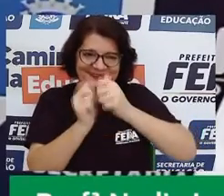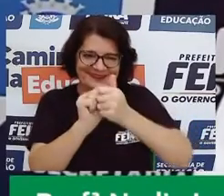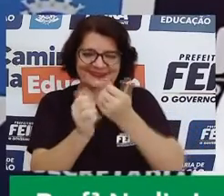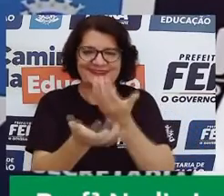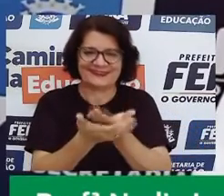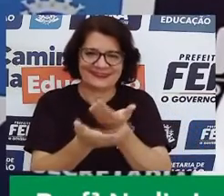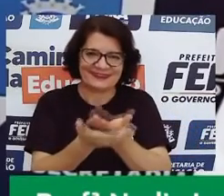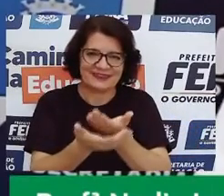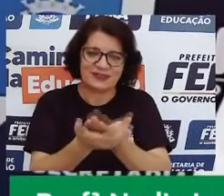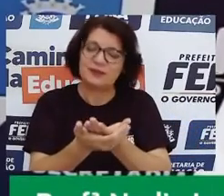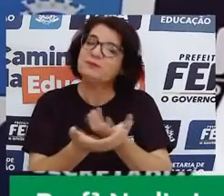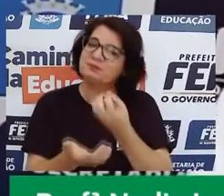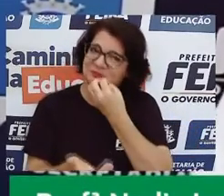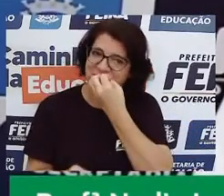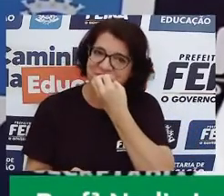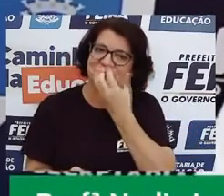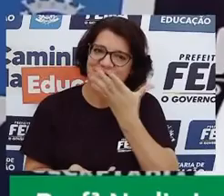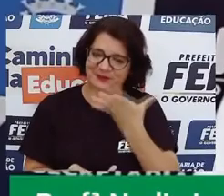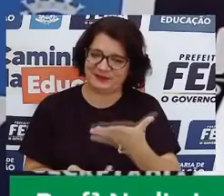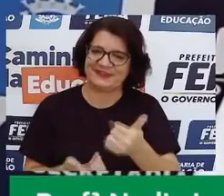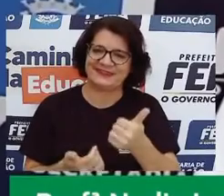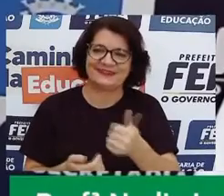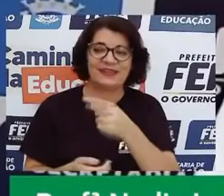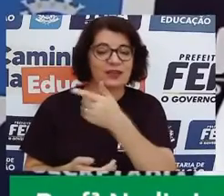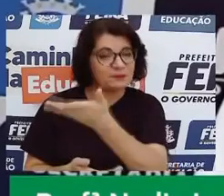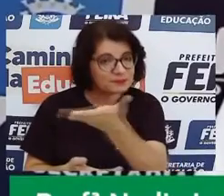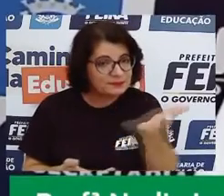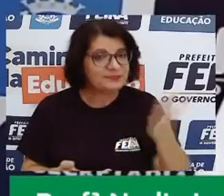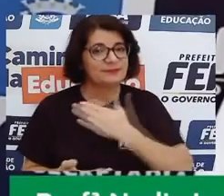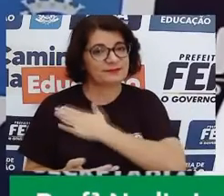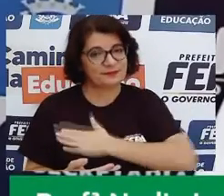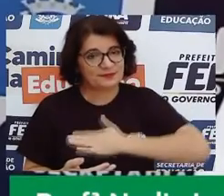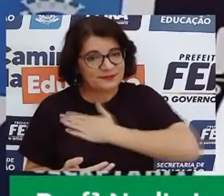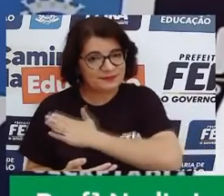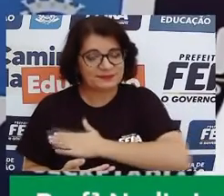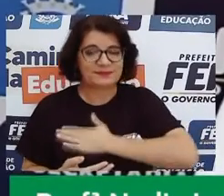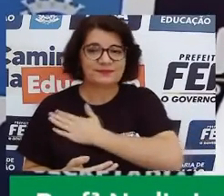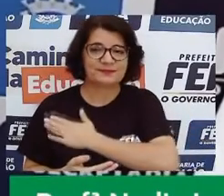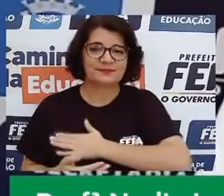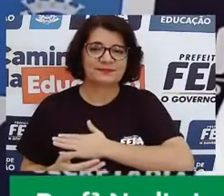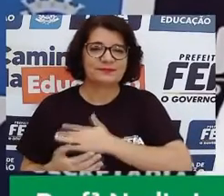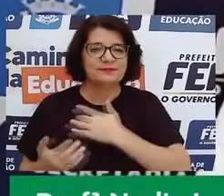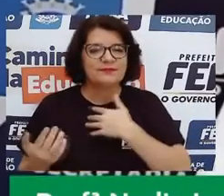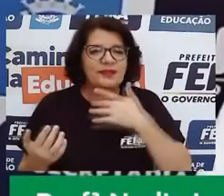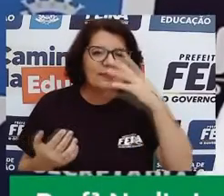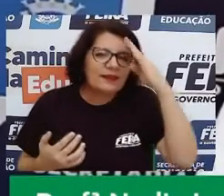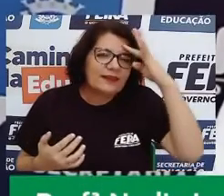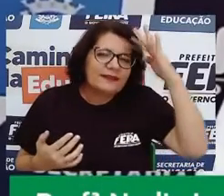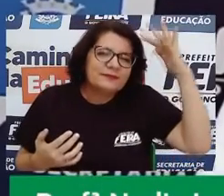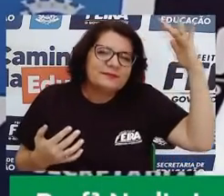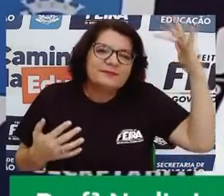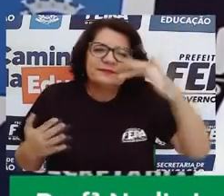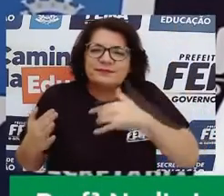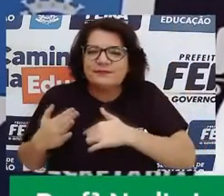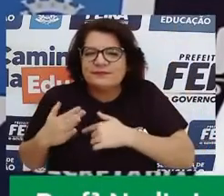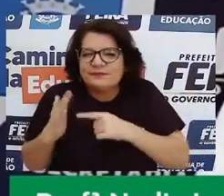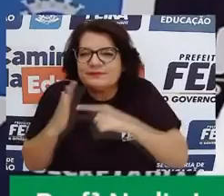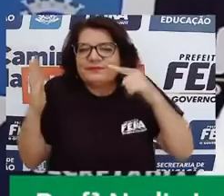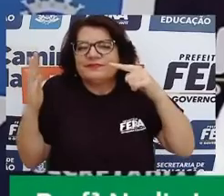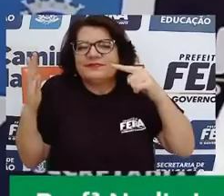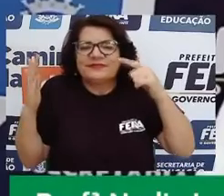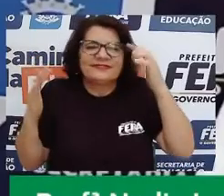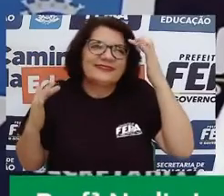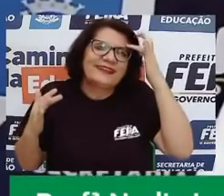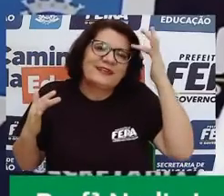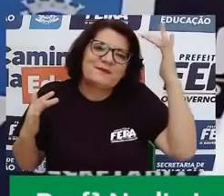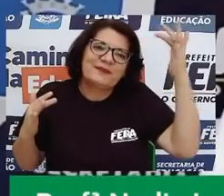e eu espero que vocês gostem e eu espero que ativem em vocês boas lembranças, porque vamos falar